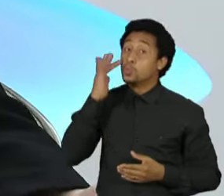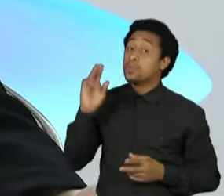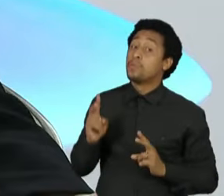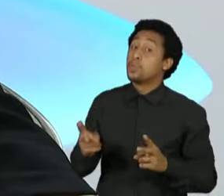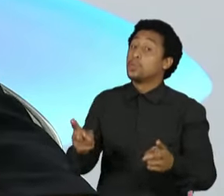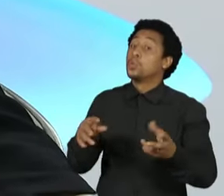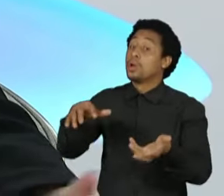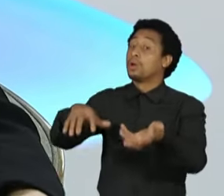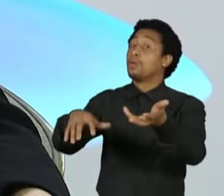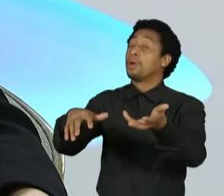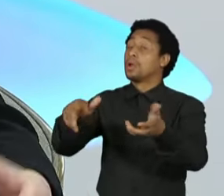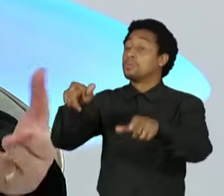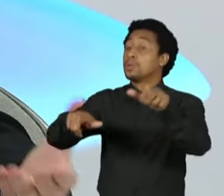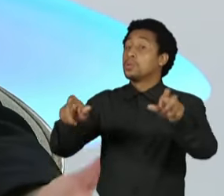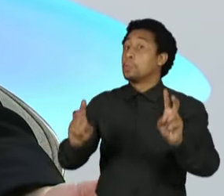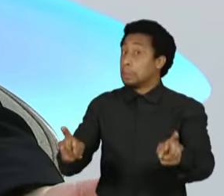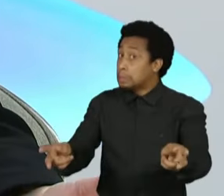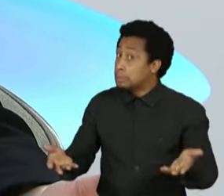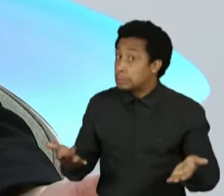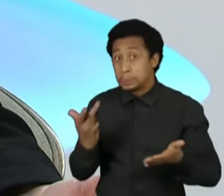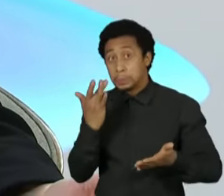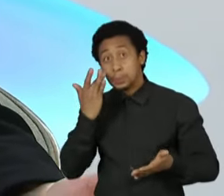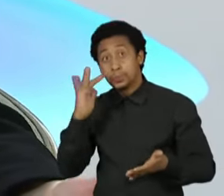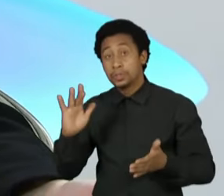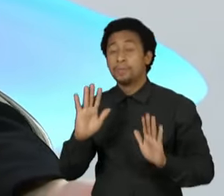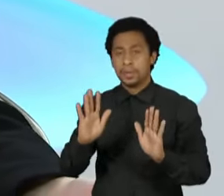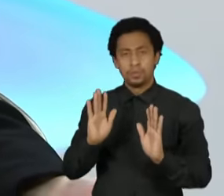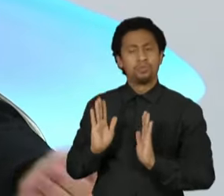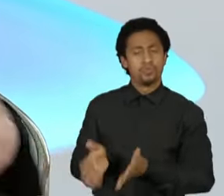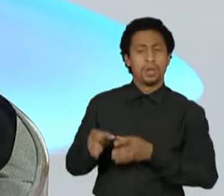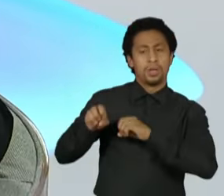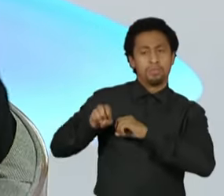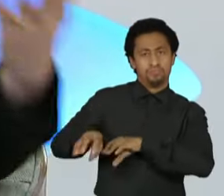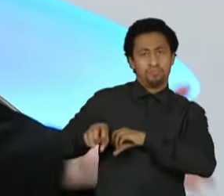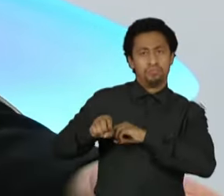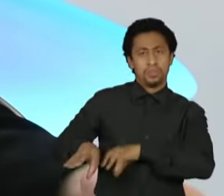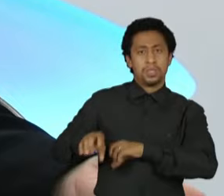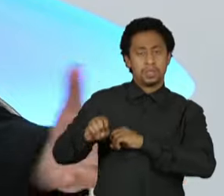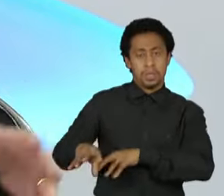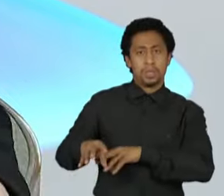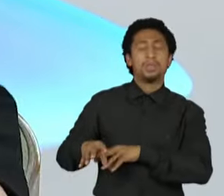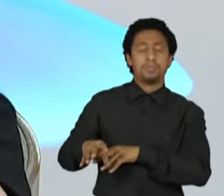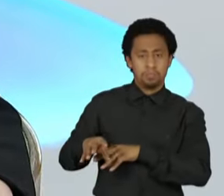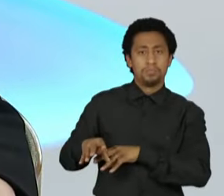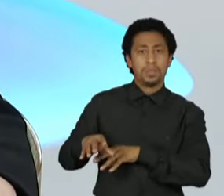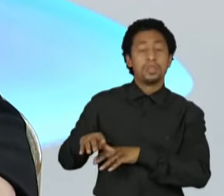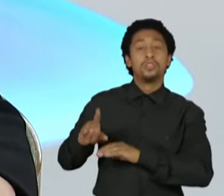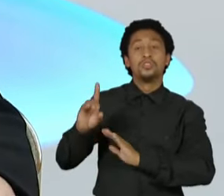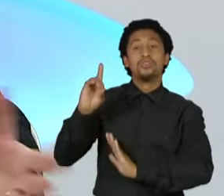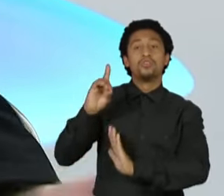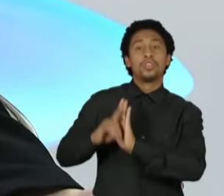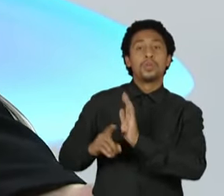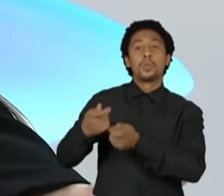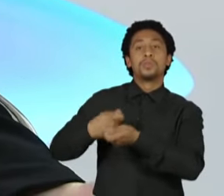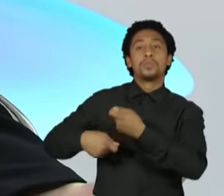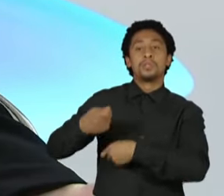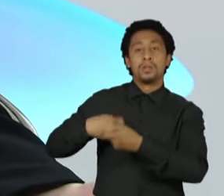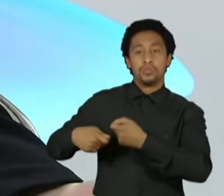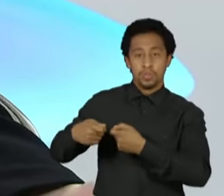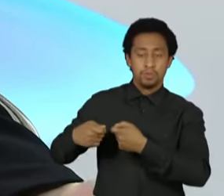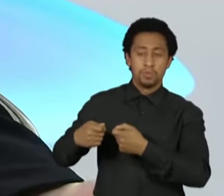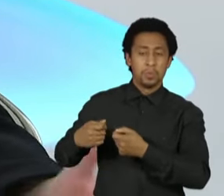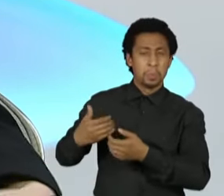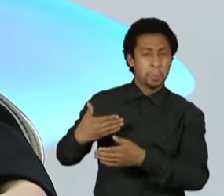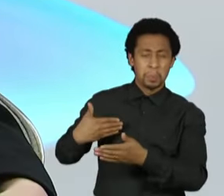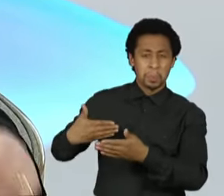segundo, eu conheço um pouquinho de administração pública, dei aula há 12 anos de direito administrativo, que é exatamente como se administra uma cidade, ou